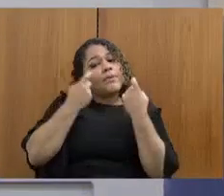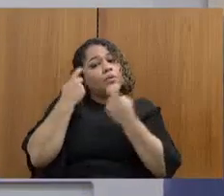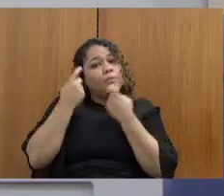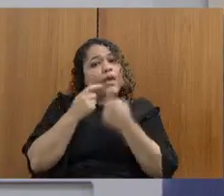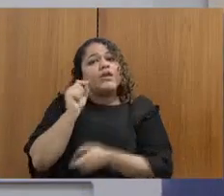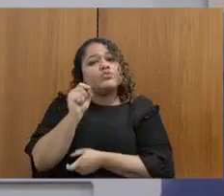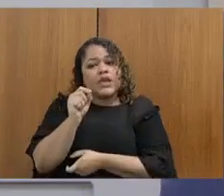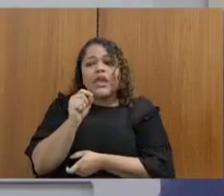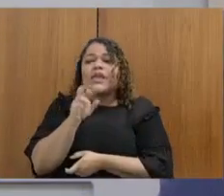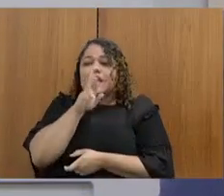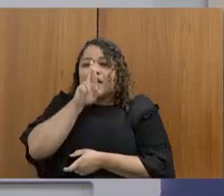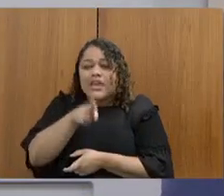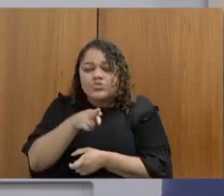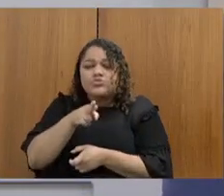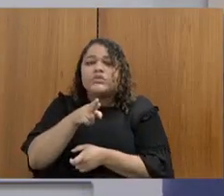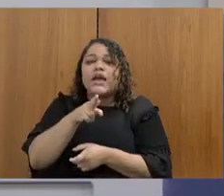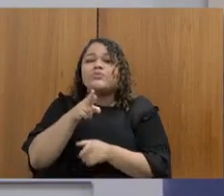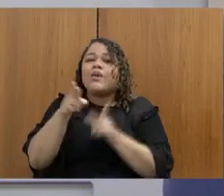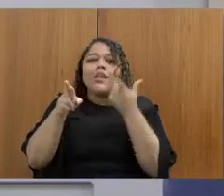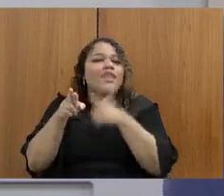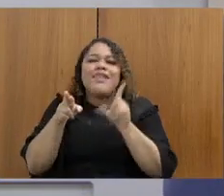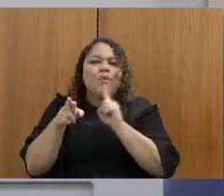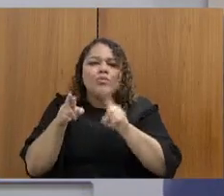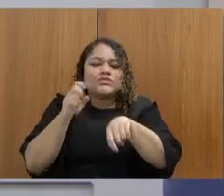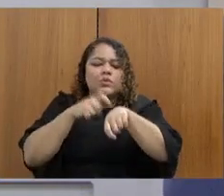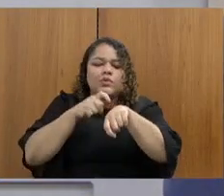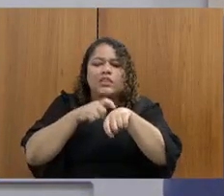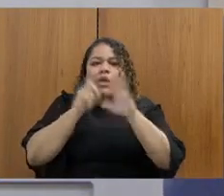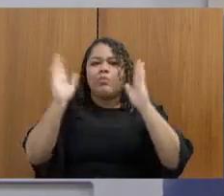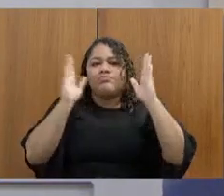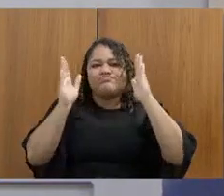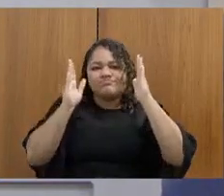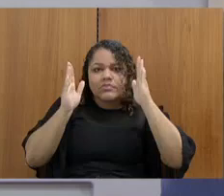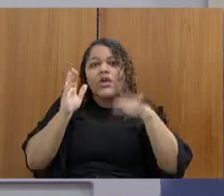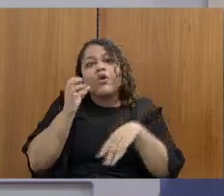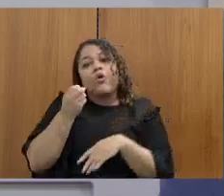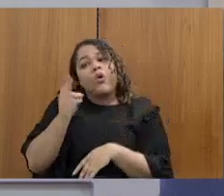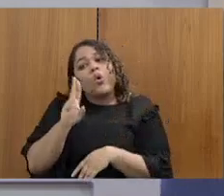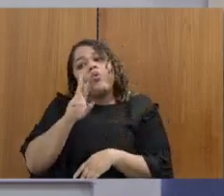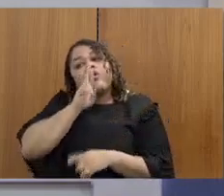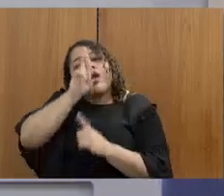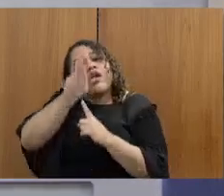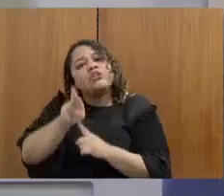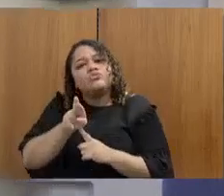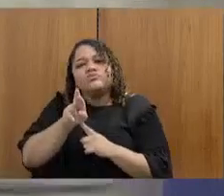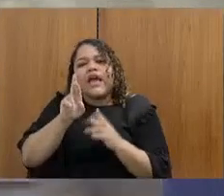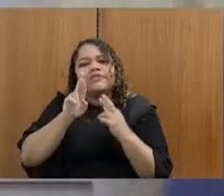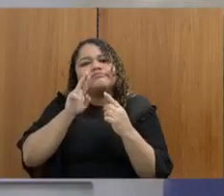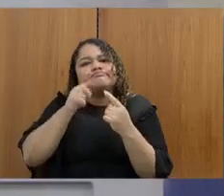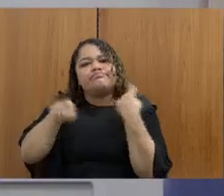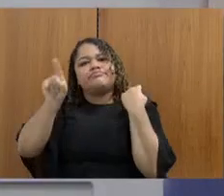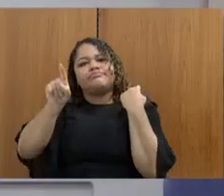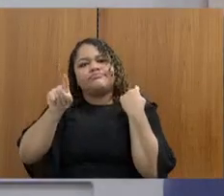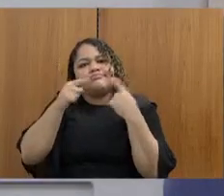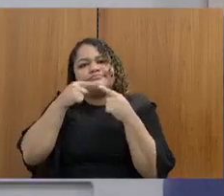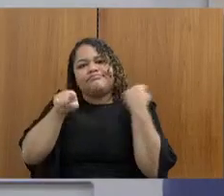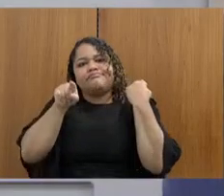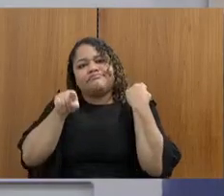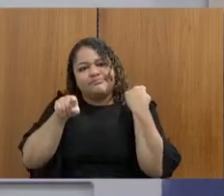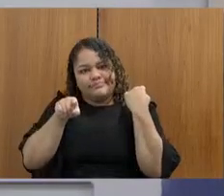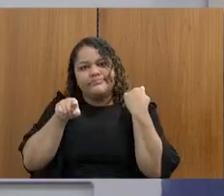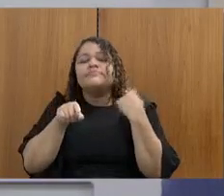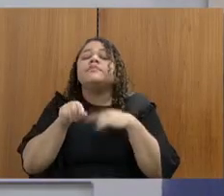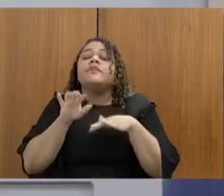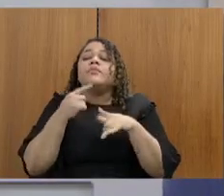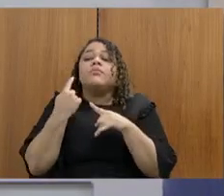ocorrido ainda no tempo que deveriam ou realmente o resultado não é o que nós buscamos. Secretário, por quê? O que está